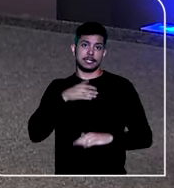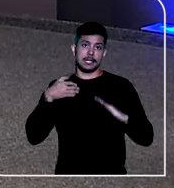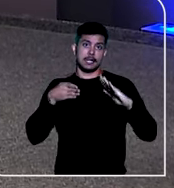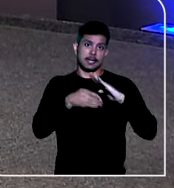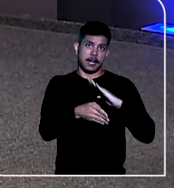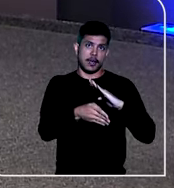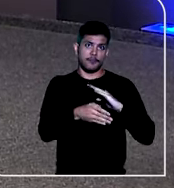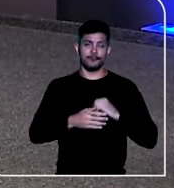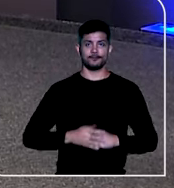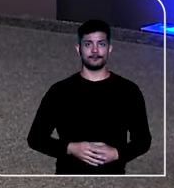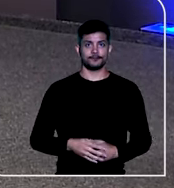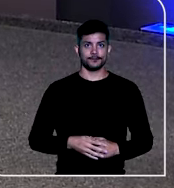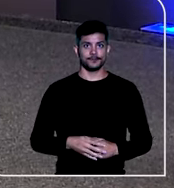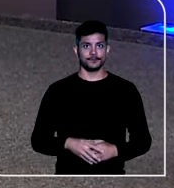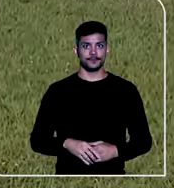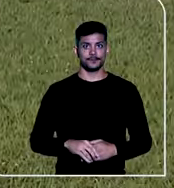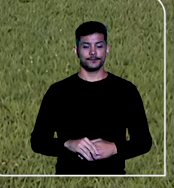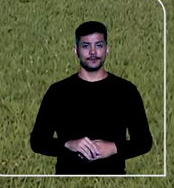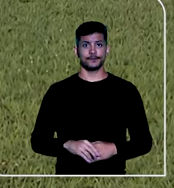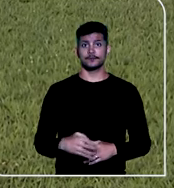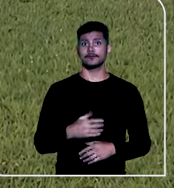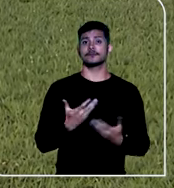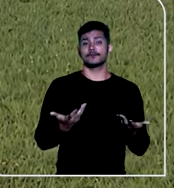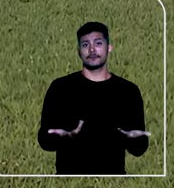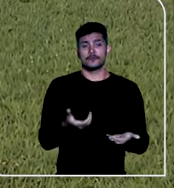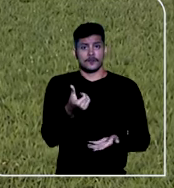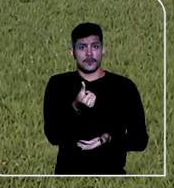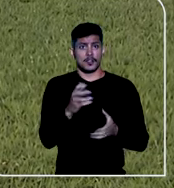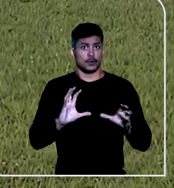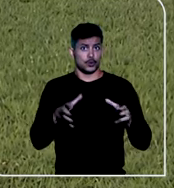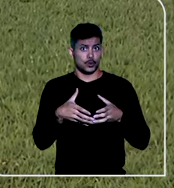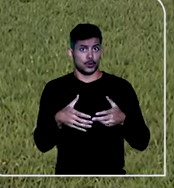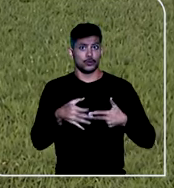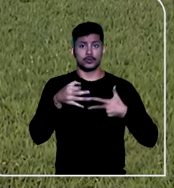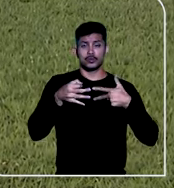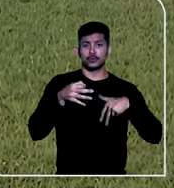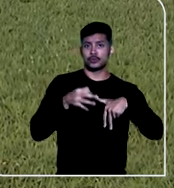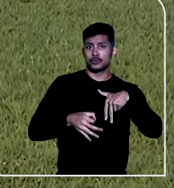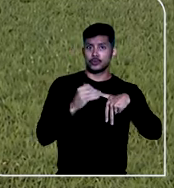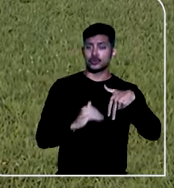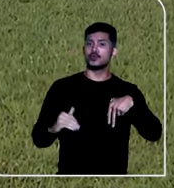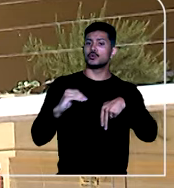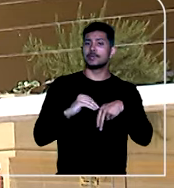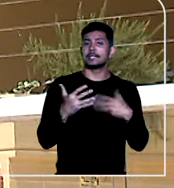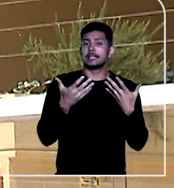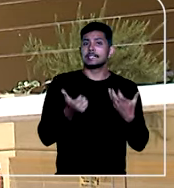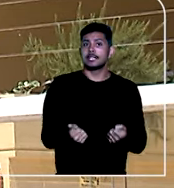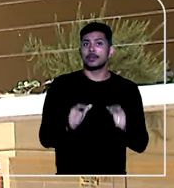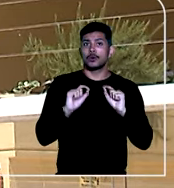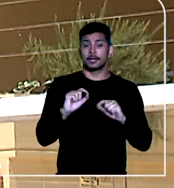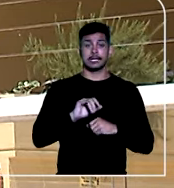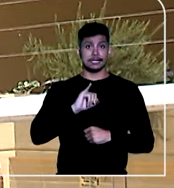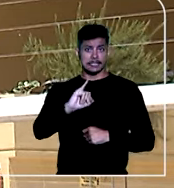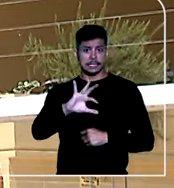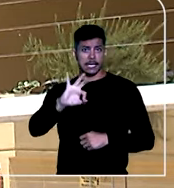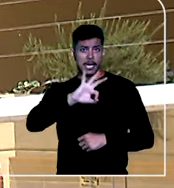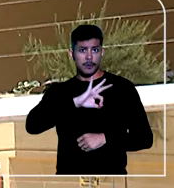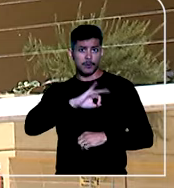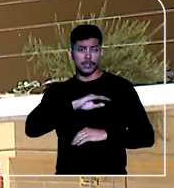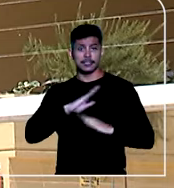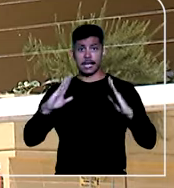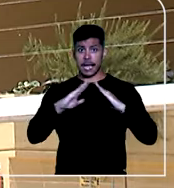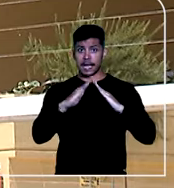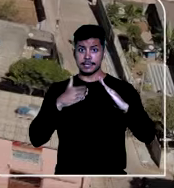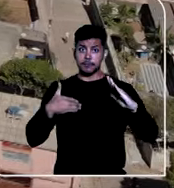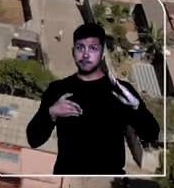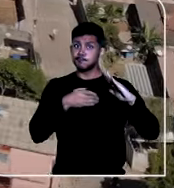dentro de uma investigação. A sexta turma confirmou o entendimento de que, caso a polícia entre em uma residência para apurar